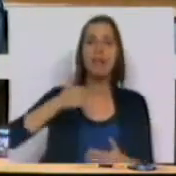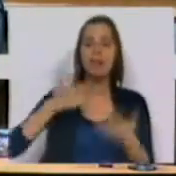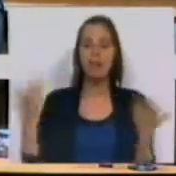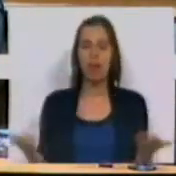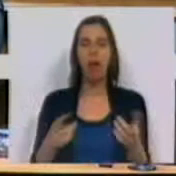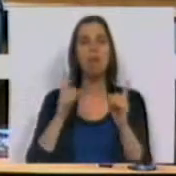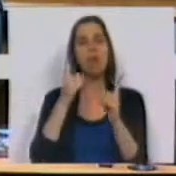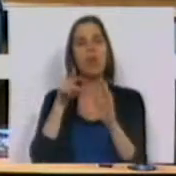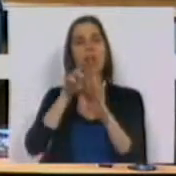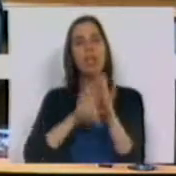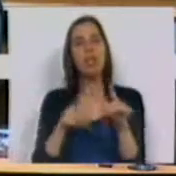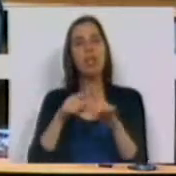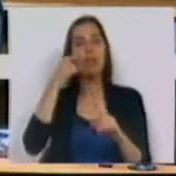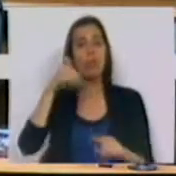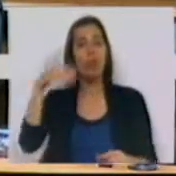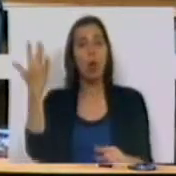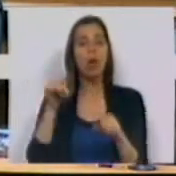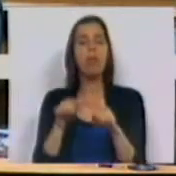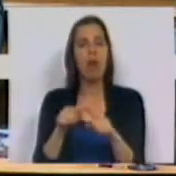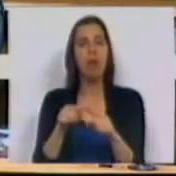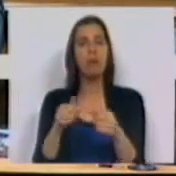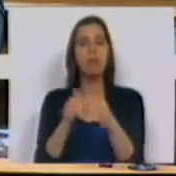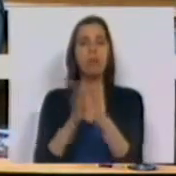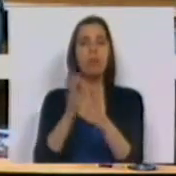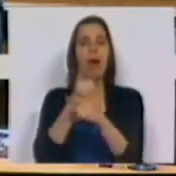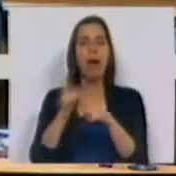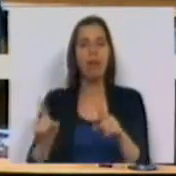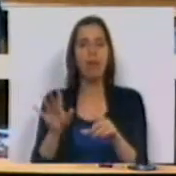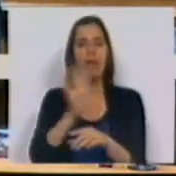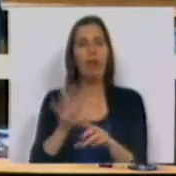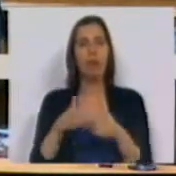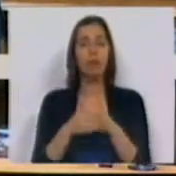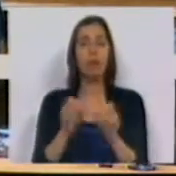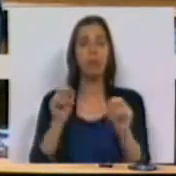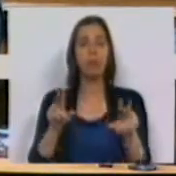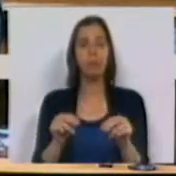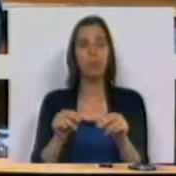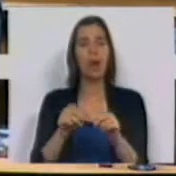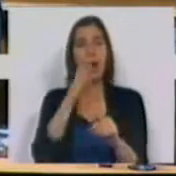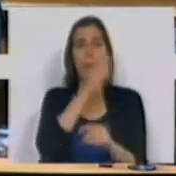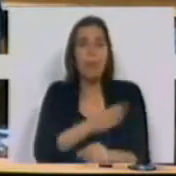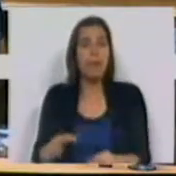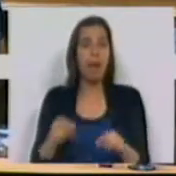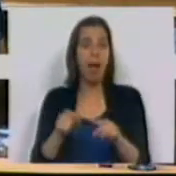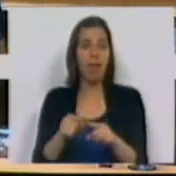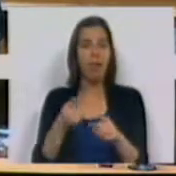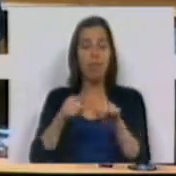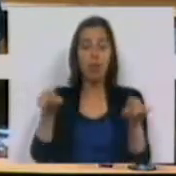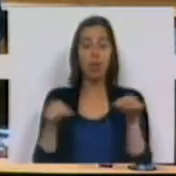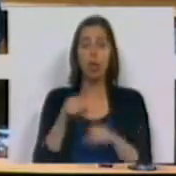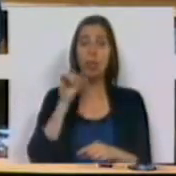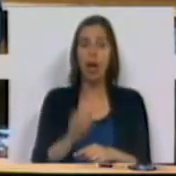instituir um regime extraordinário que uniformize o procedimento de regularização aplicável a este tipo de